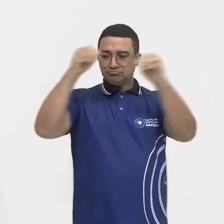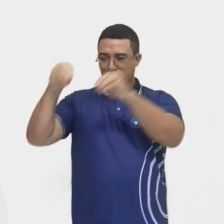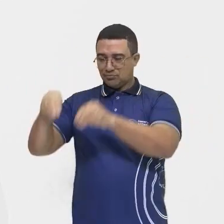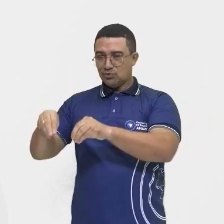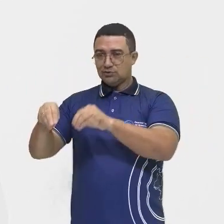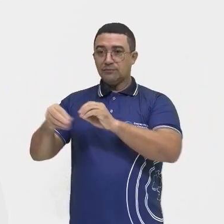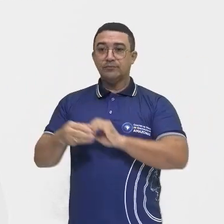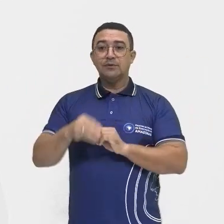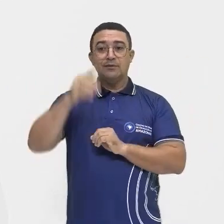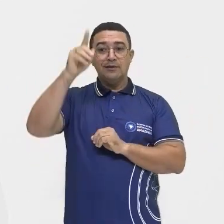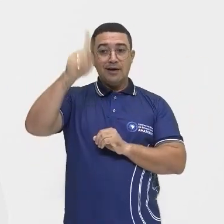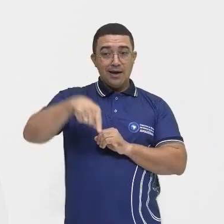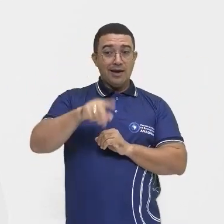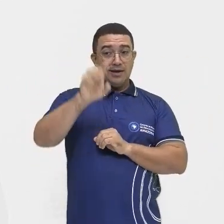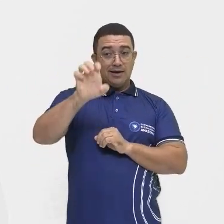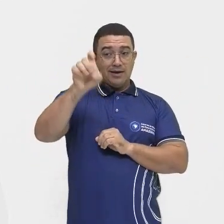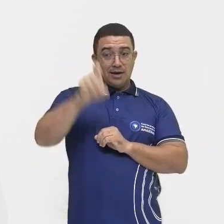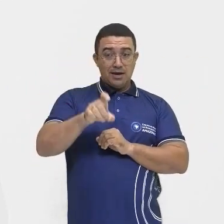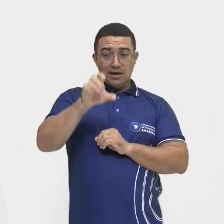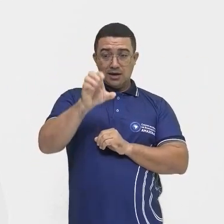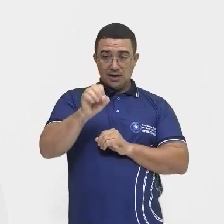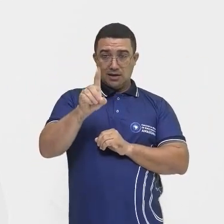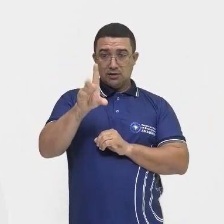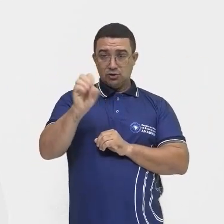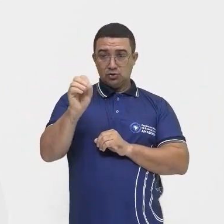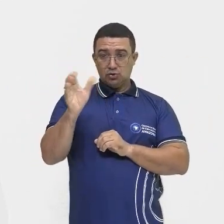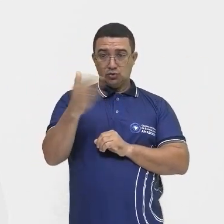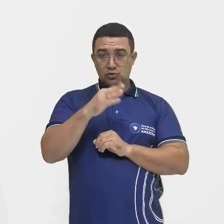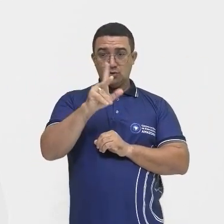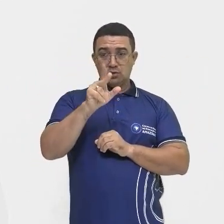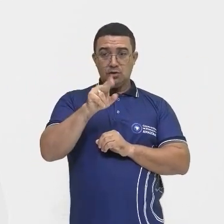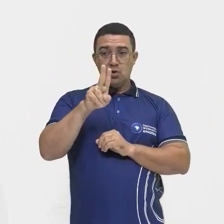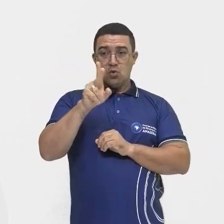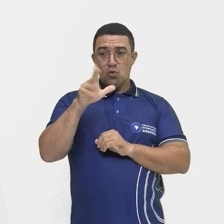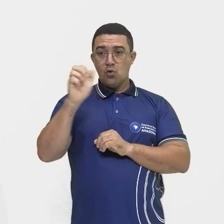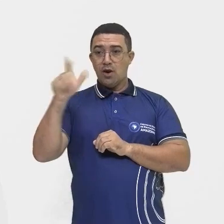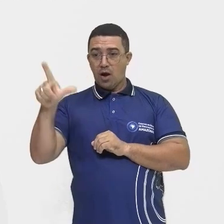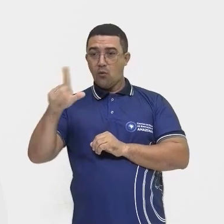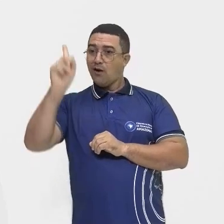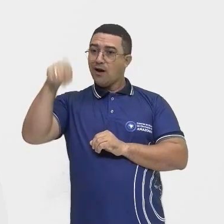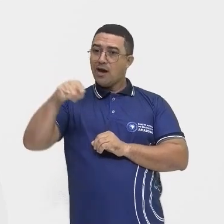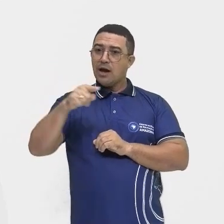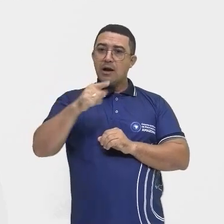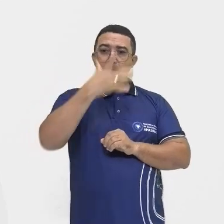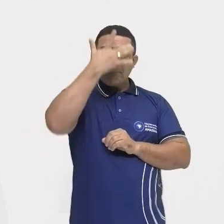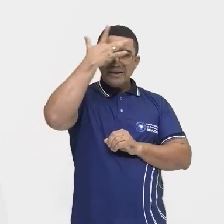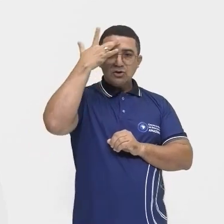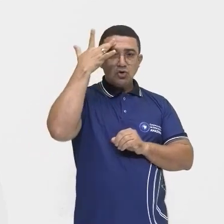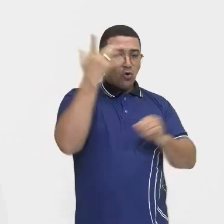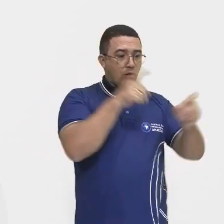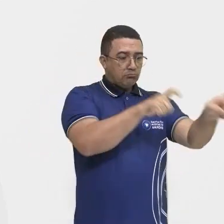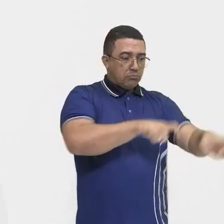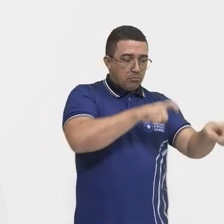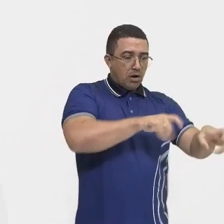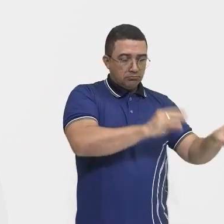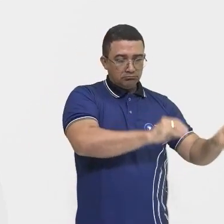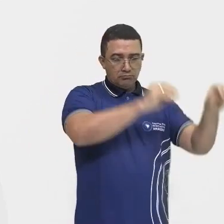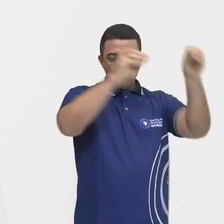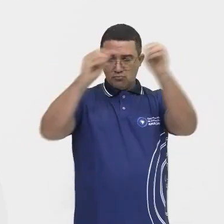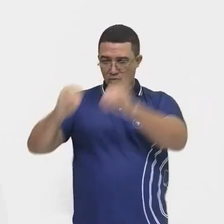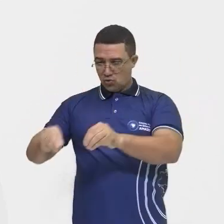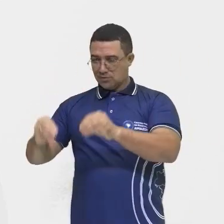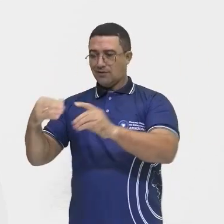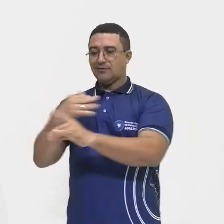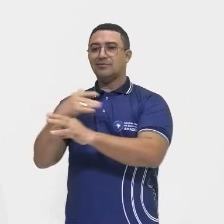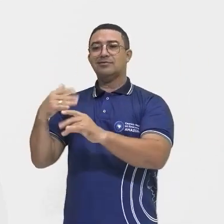gente chama de êxodo rural, né? Que é essa migração aí, campo-cidade, né? A saída da população do meio rural